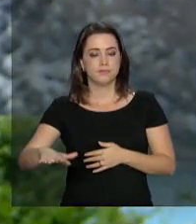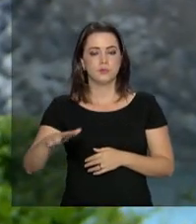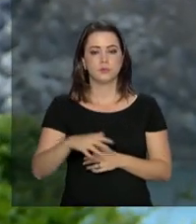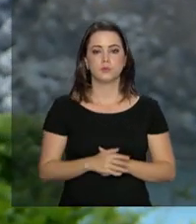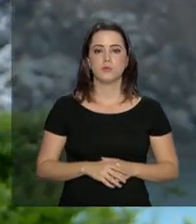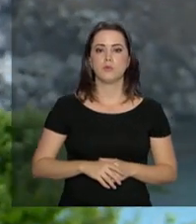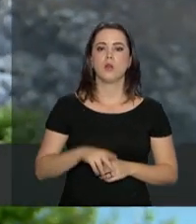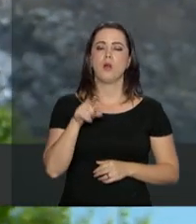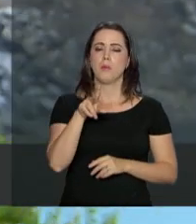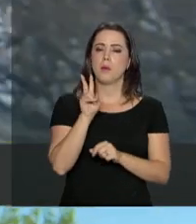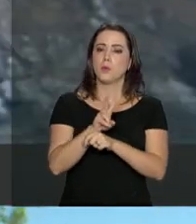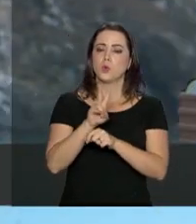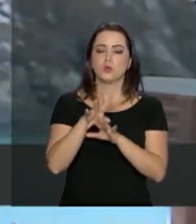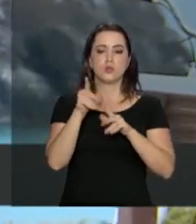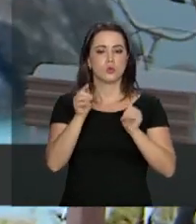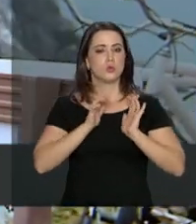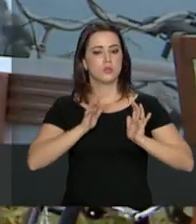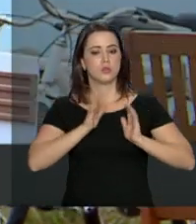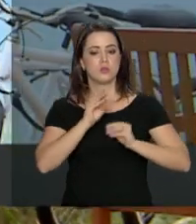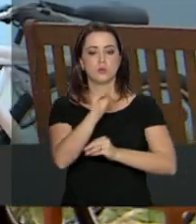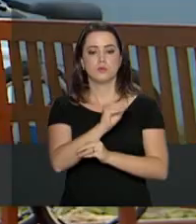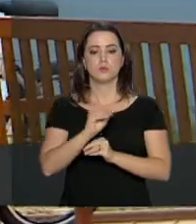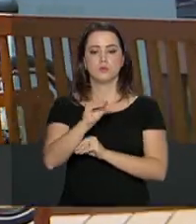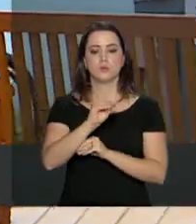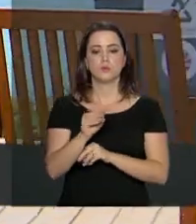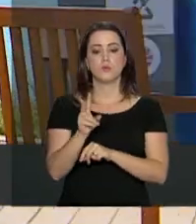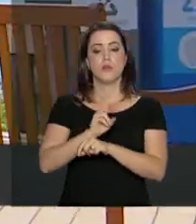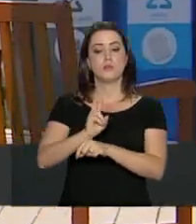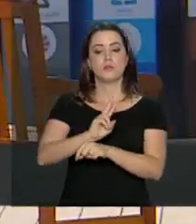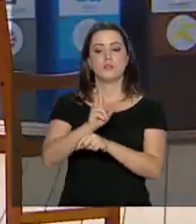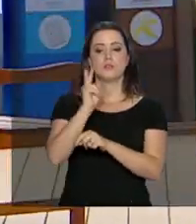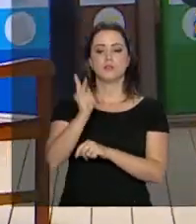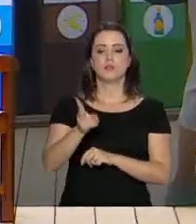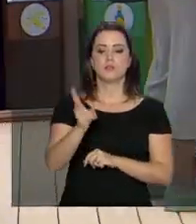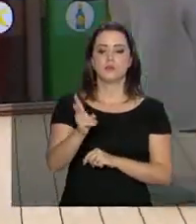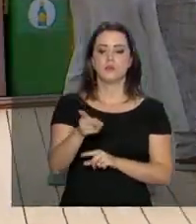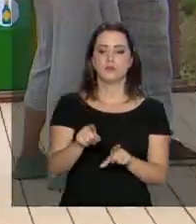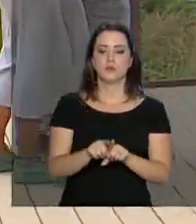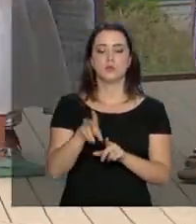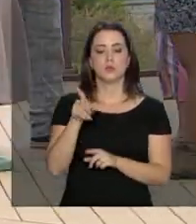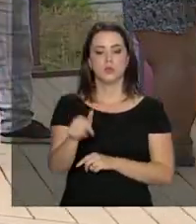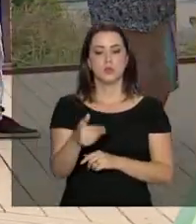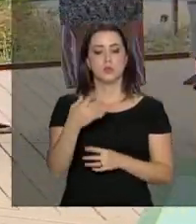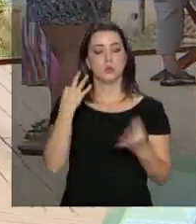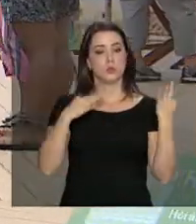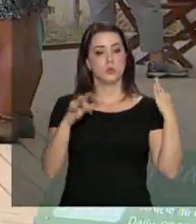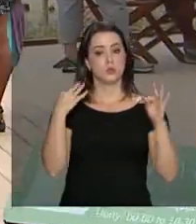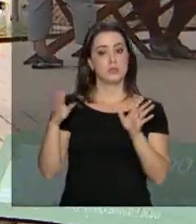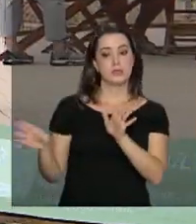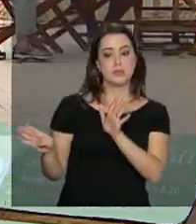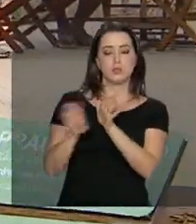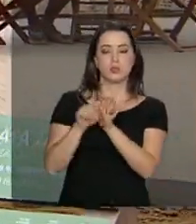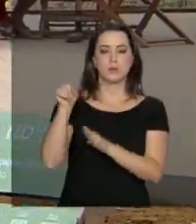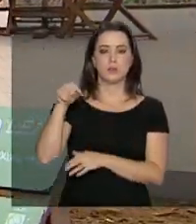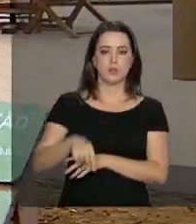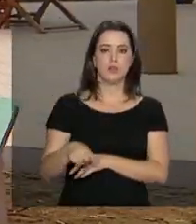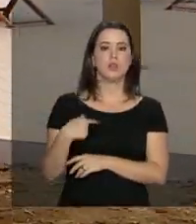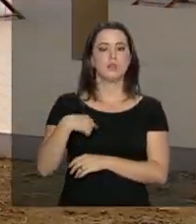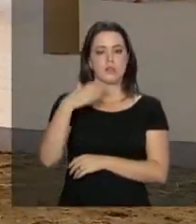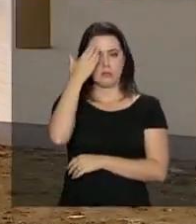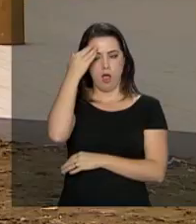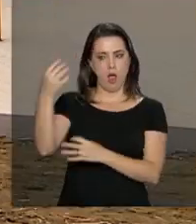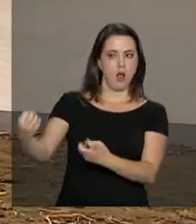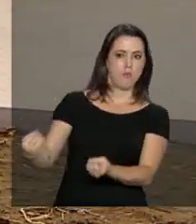que toda essa riqueza seja preservada, a fiscalização é constante. Todo turista que chega aqui recebe